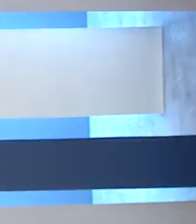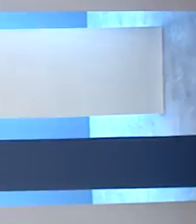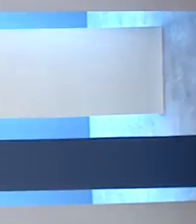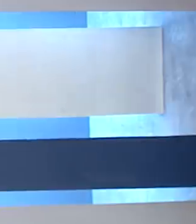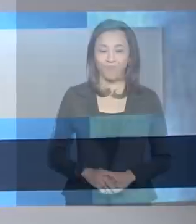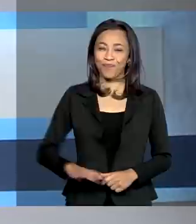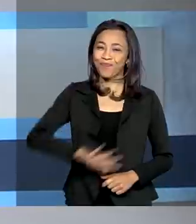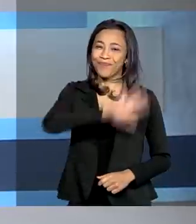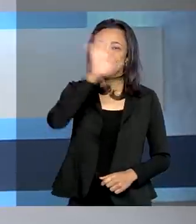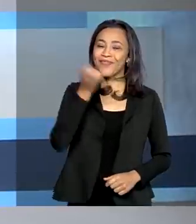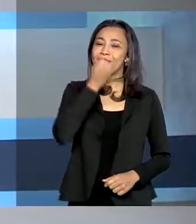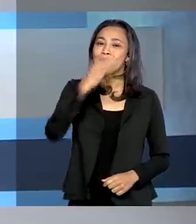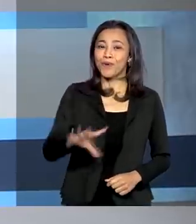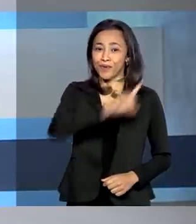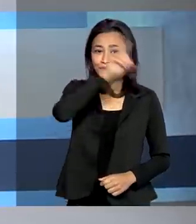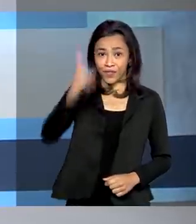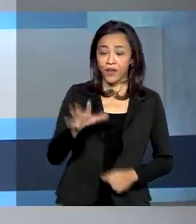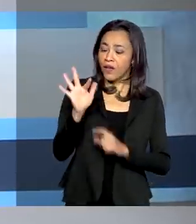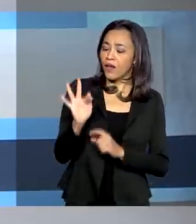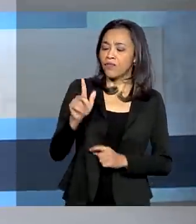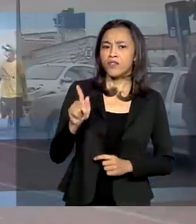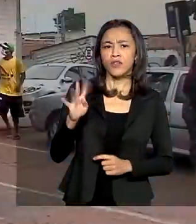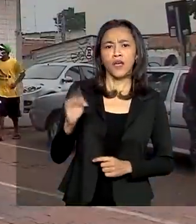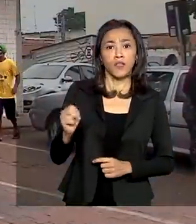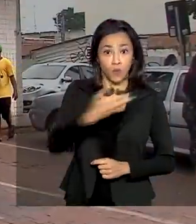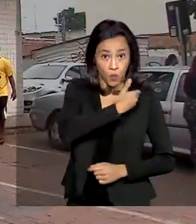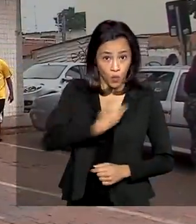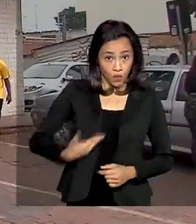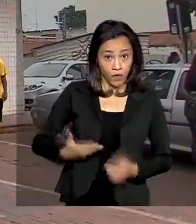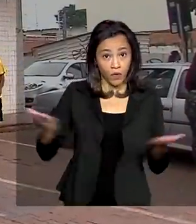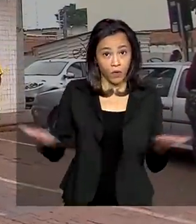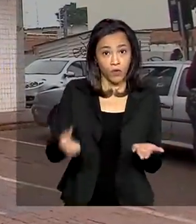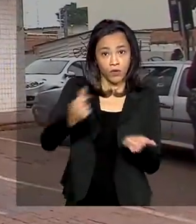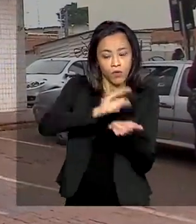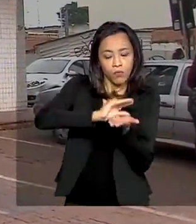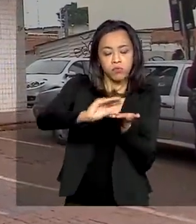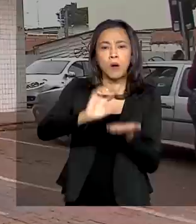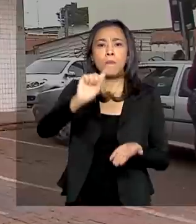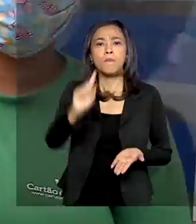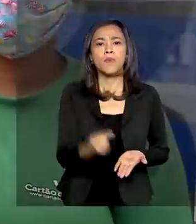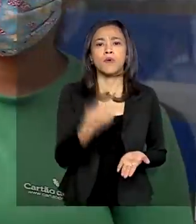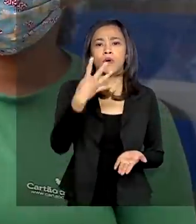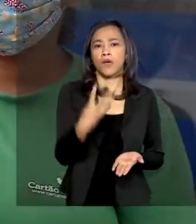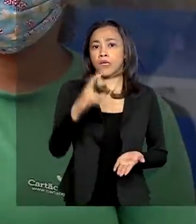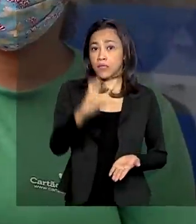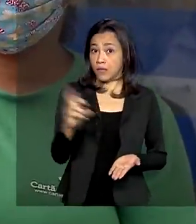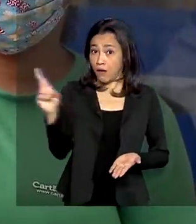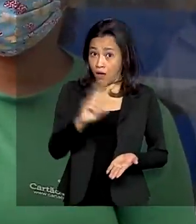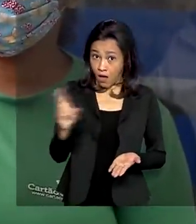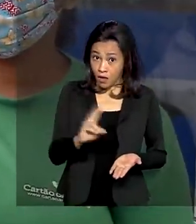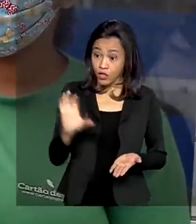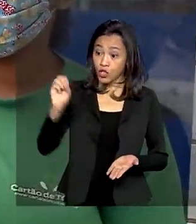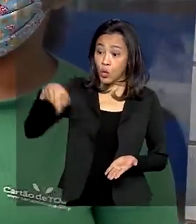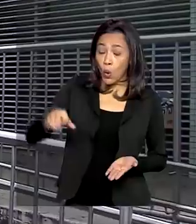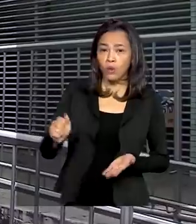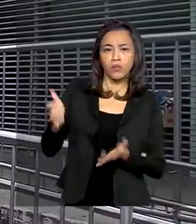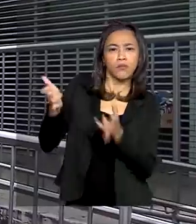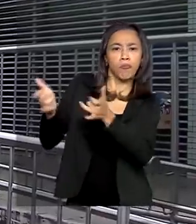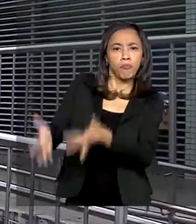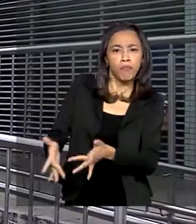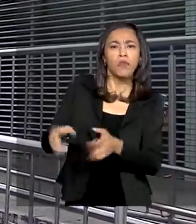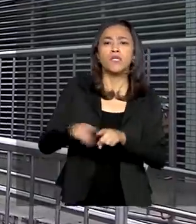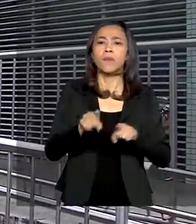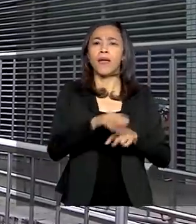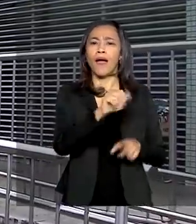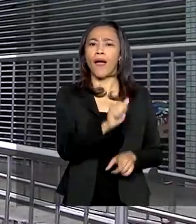Olá, bom dia! FGTS, governo libera hoje R$.045,00 de contas ativas e inativas do